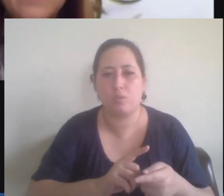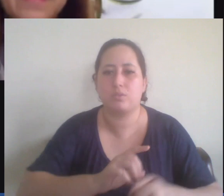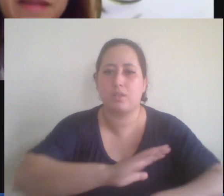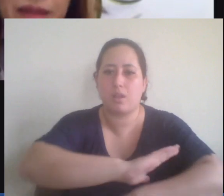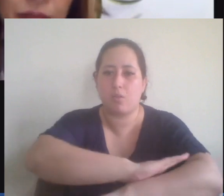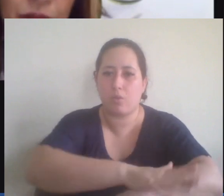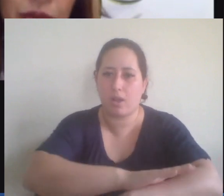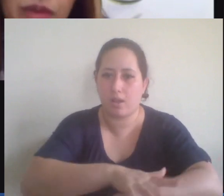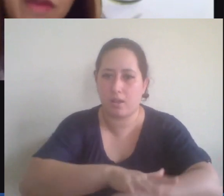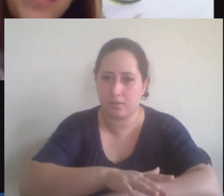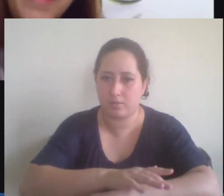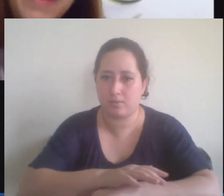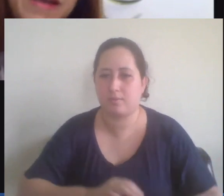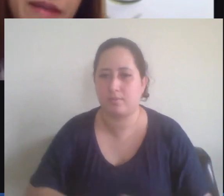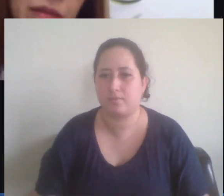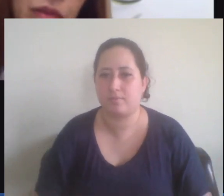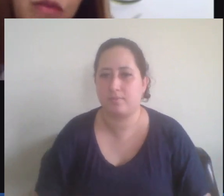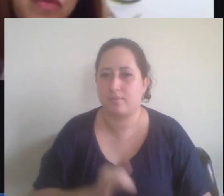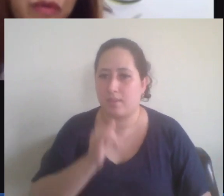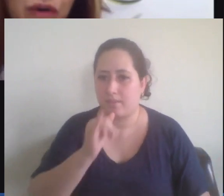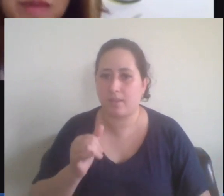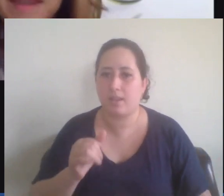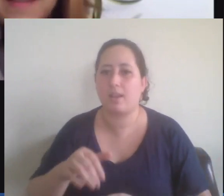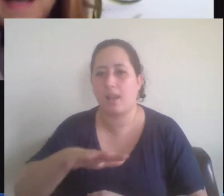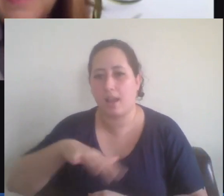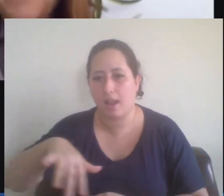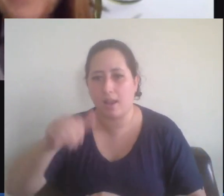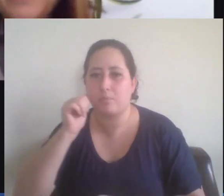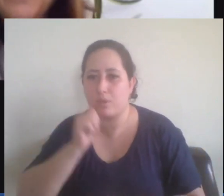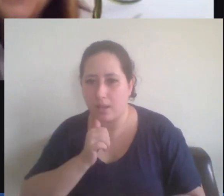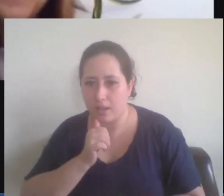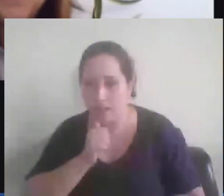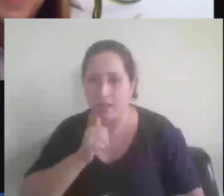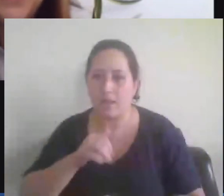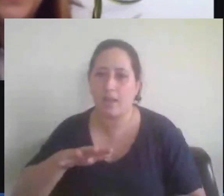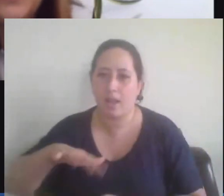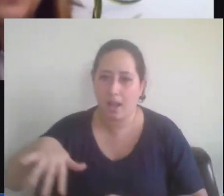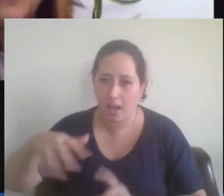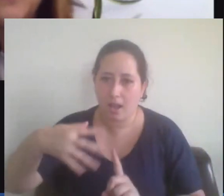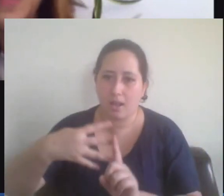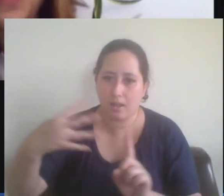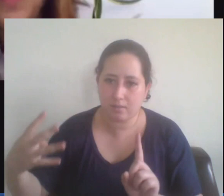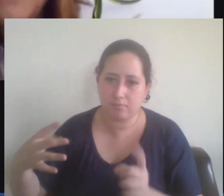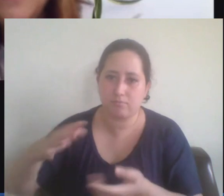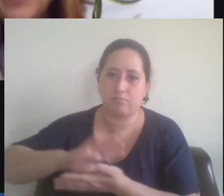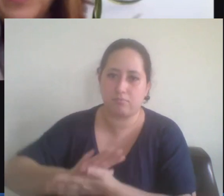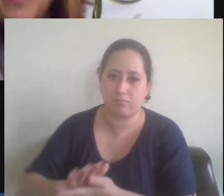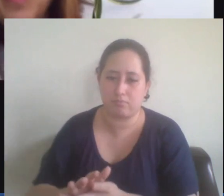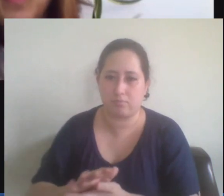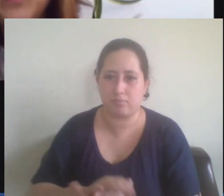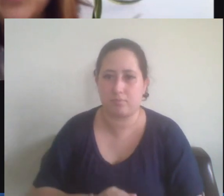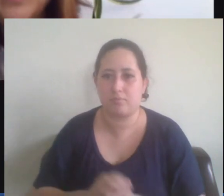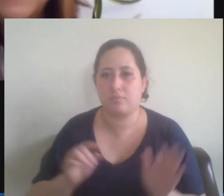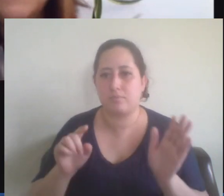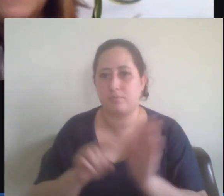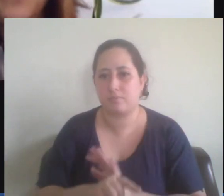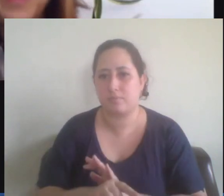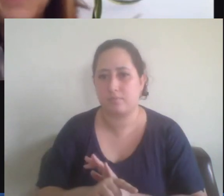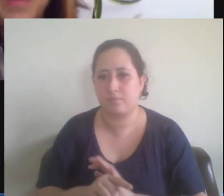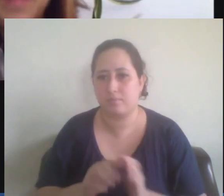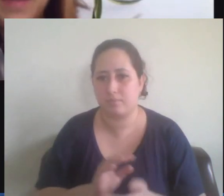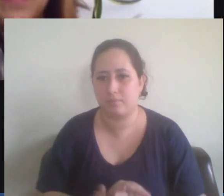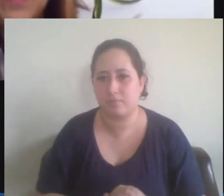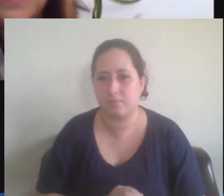comenta das questões contra a mulher as questões homofóbicas então vamos a pergunta de Sofia Alor Ventura Pupo do